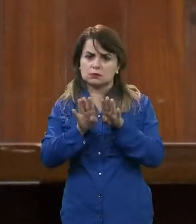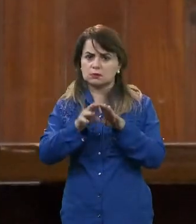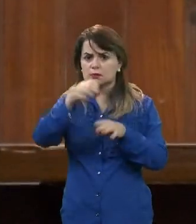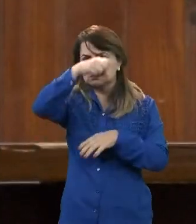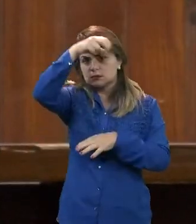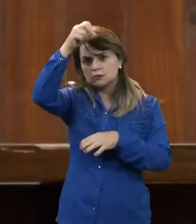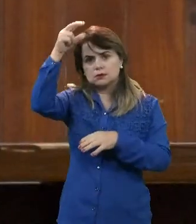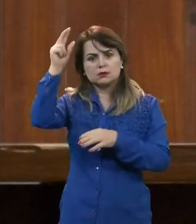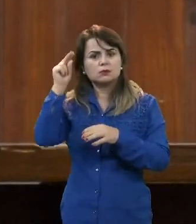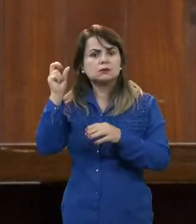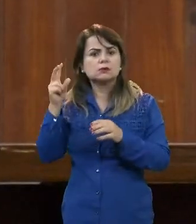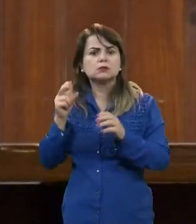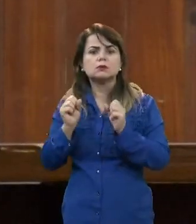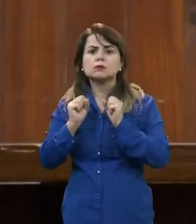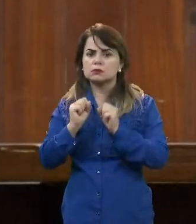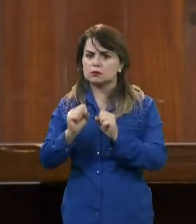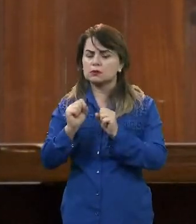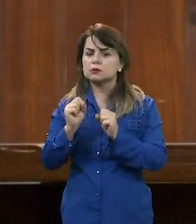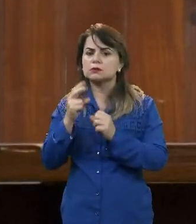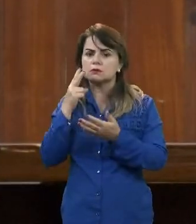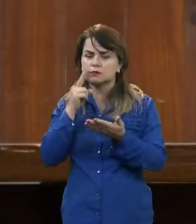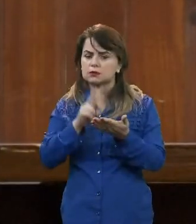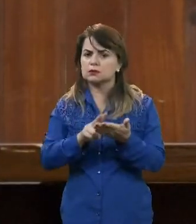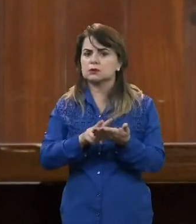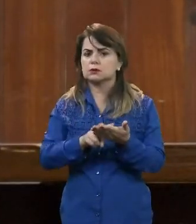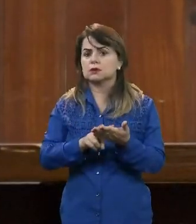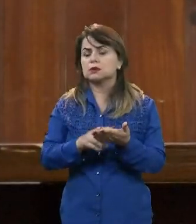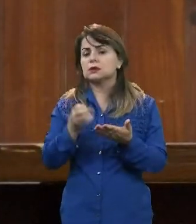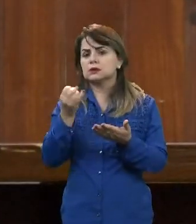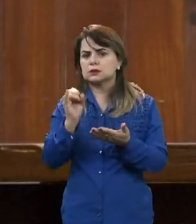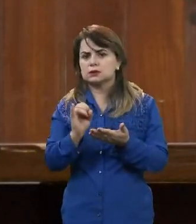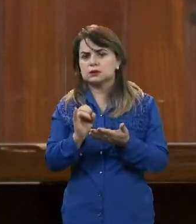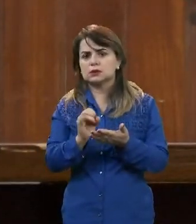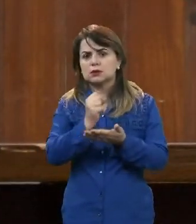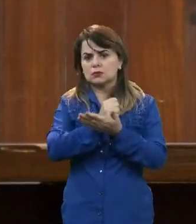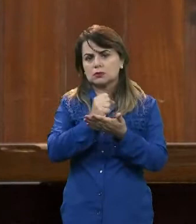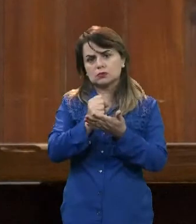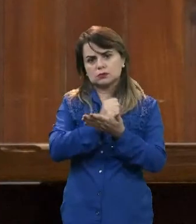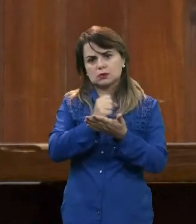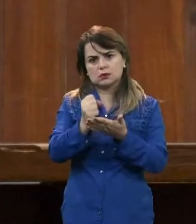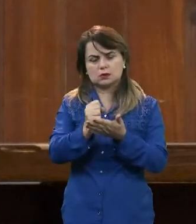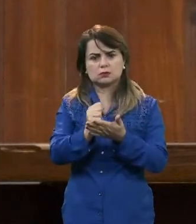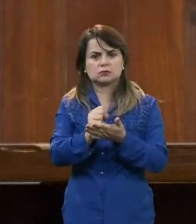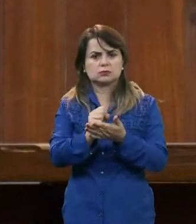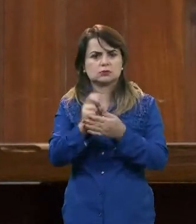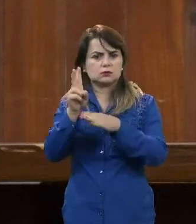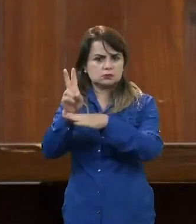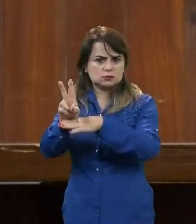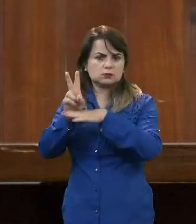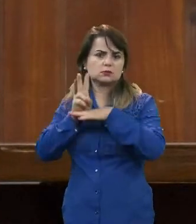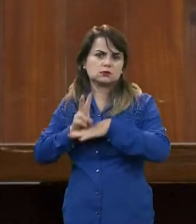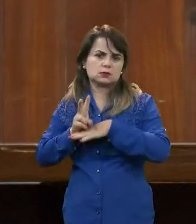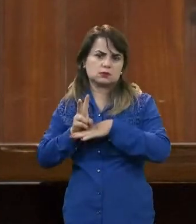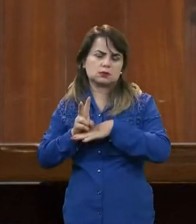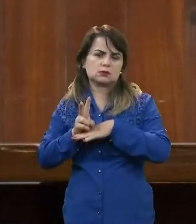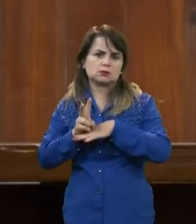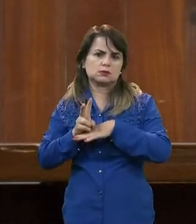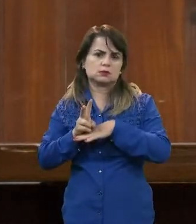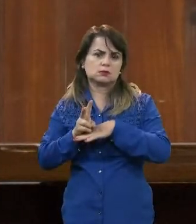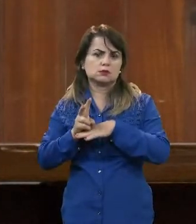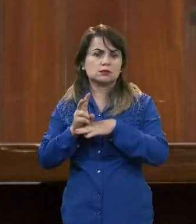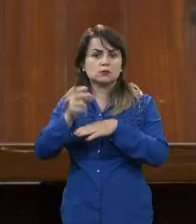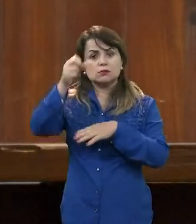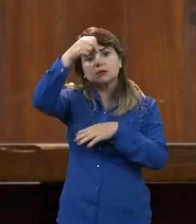falando também com o secretário, caso houver o andamento do contrato de consignado, que já está encaminhado há algum tempo na